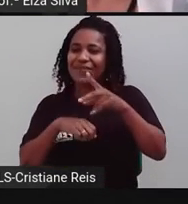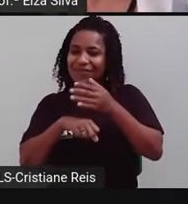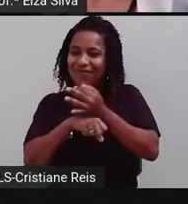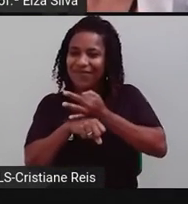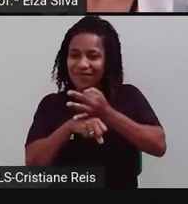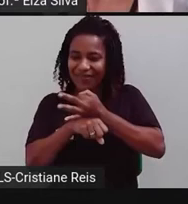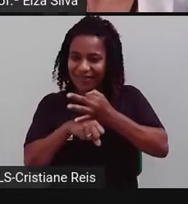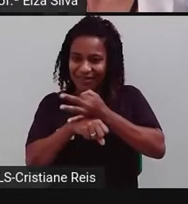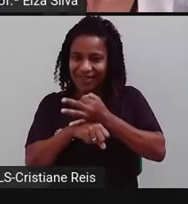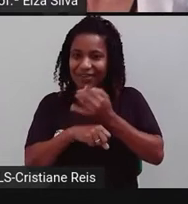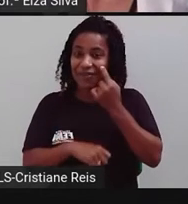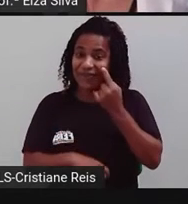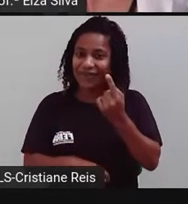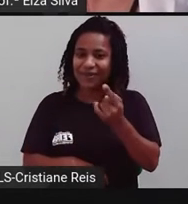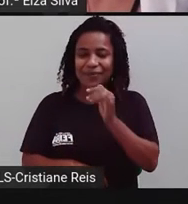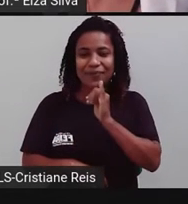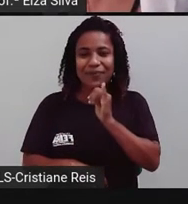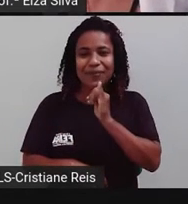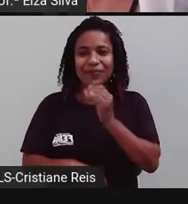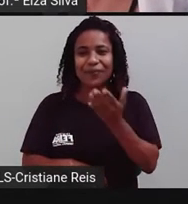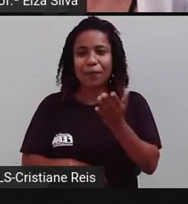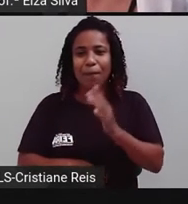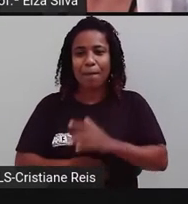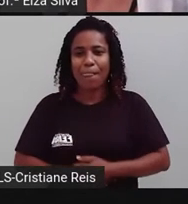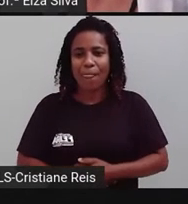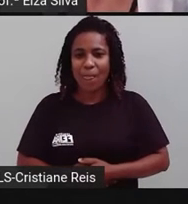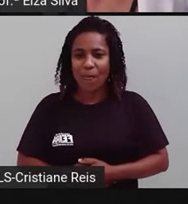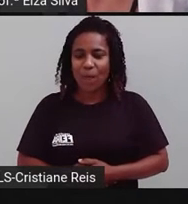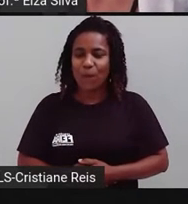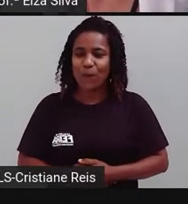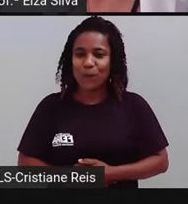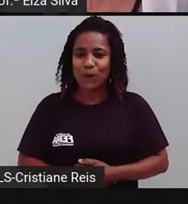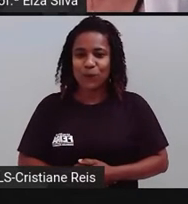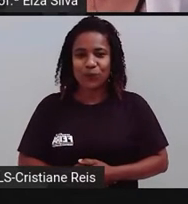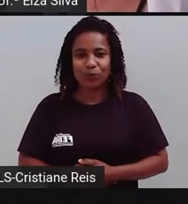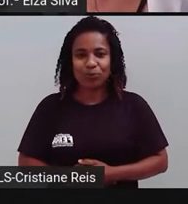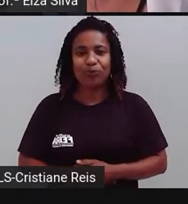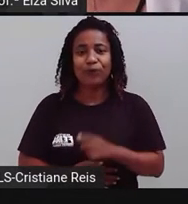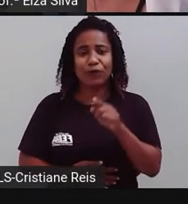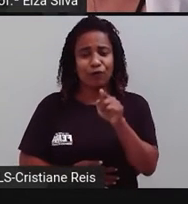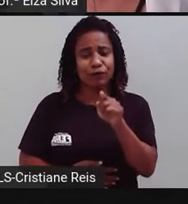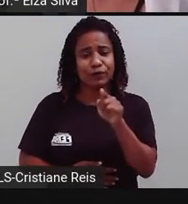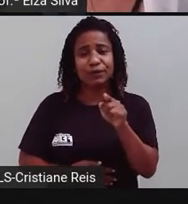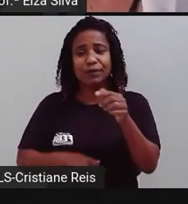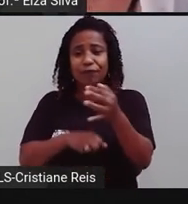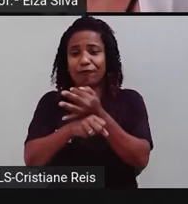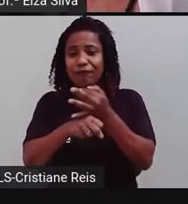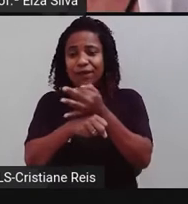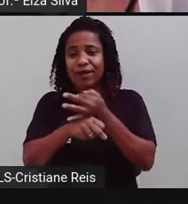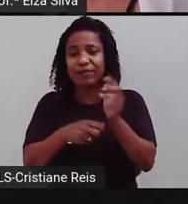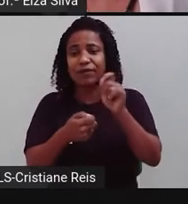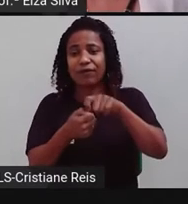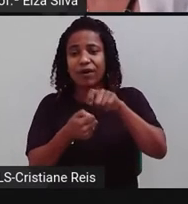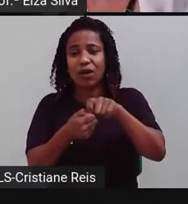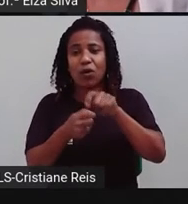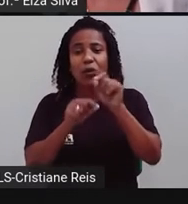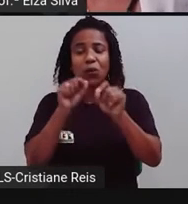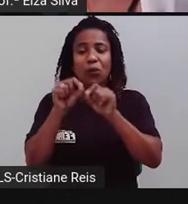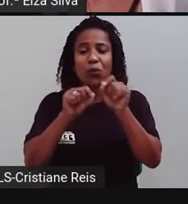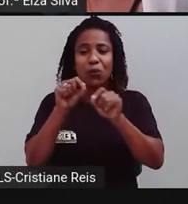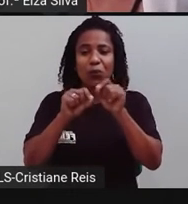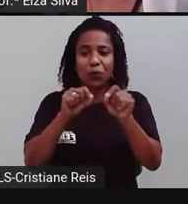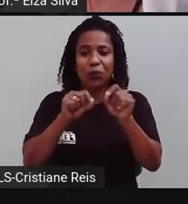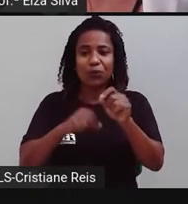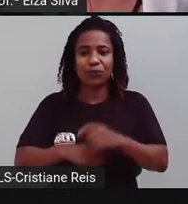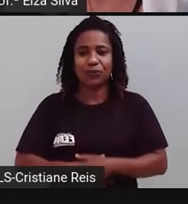What do you do on vacation? Então, o que é que você faz nas suas férias? Or, how do you